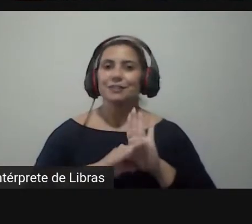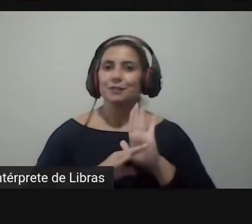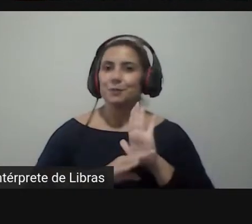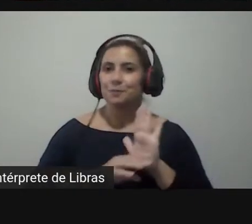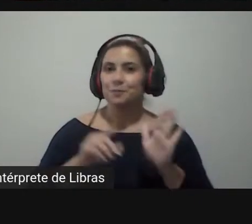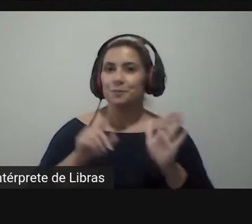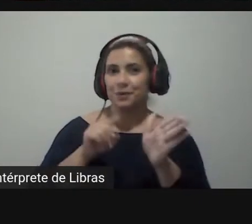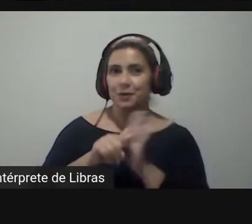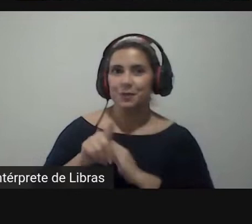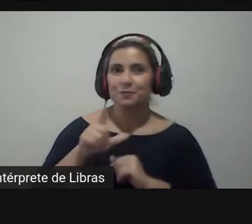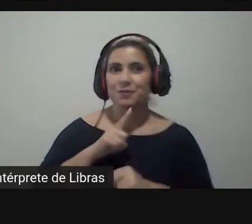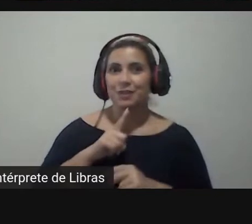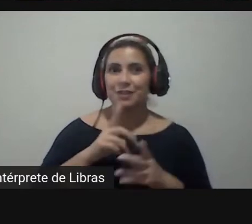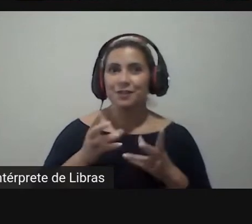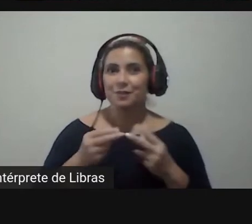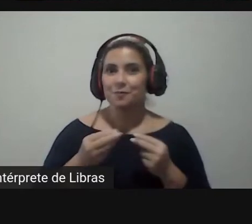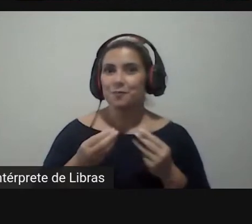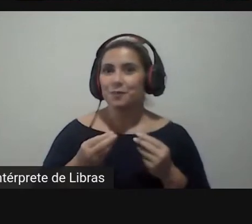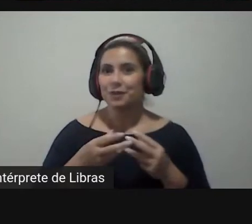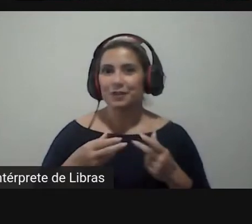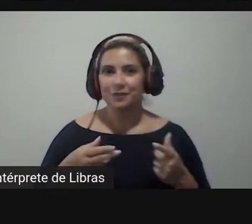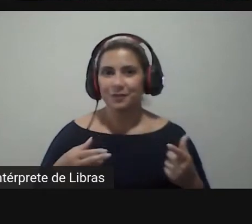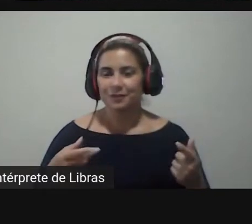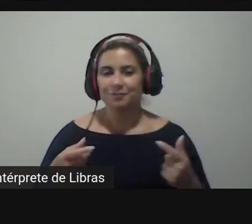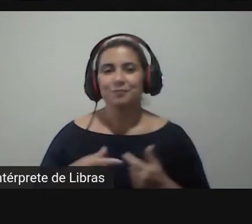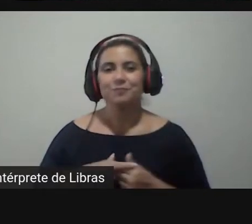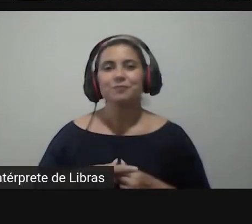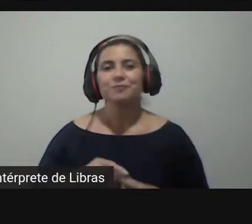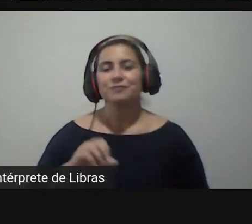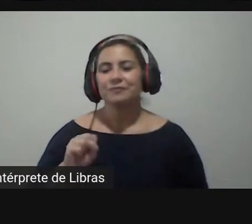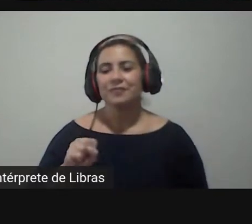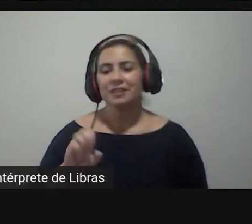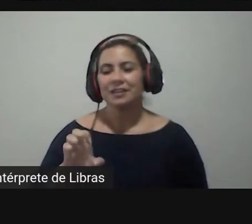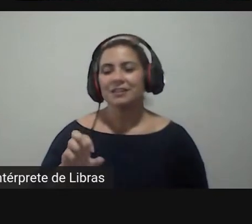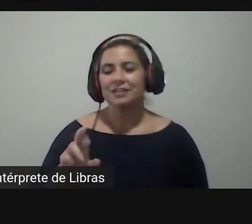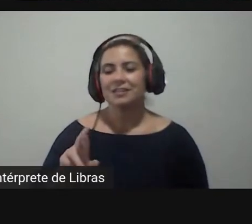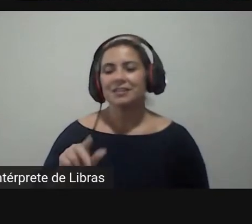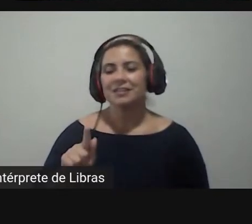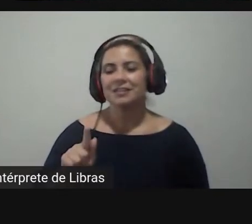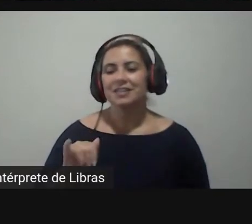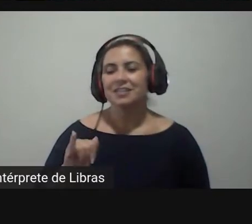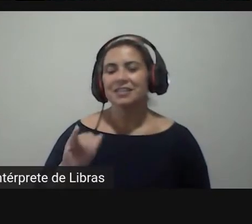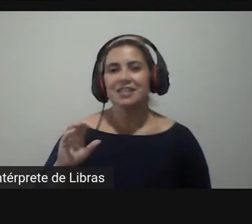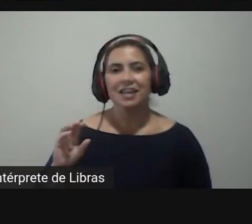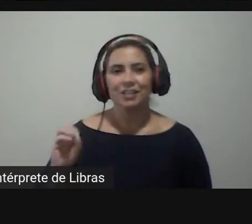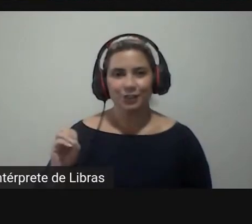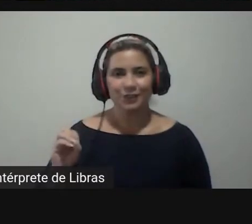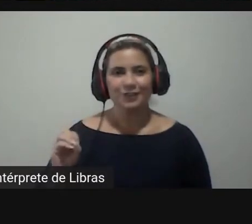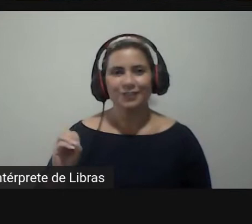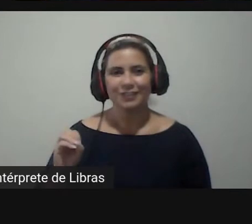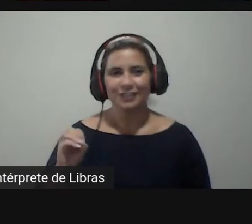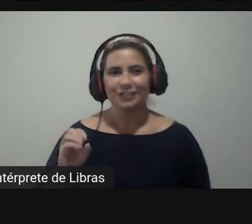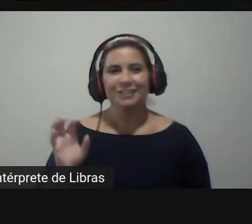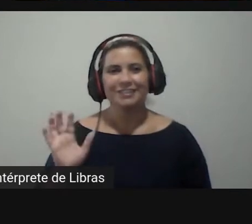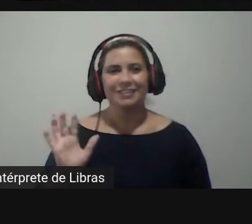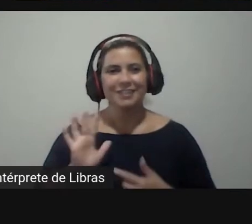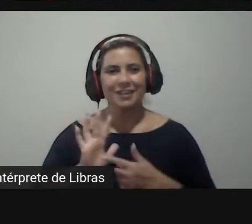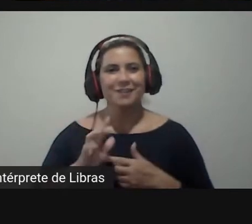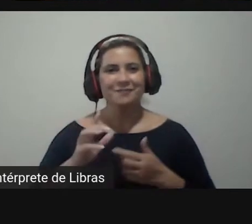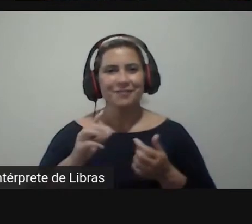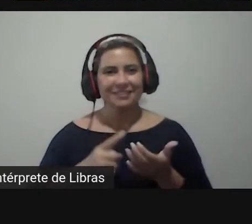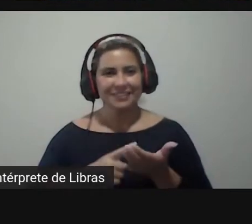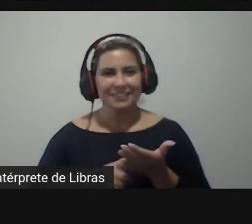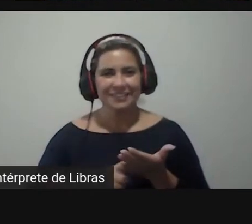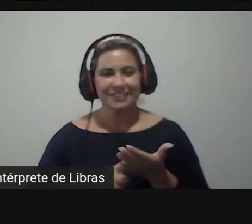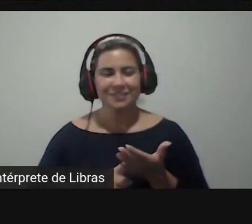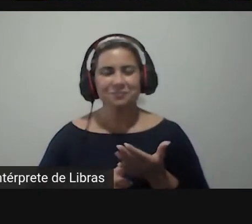coisas que eu vou trazendo aqui para vocês o Sérgio Senna fez quase um tratado aqui Sérgio depois nós vamos colocar isso ao vivo